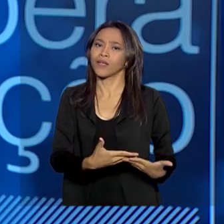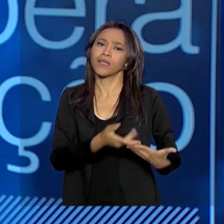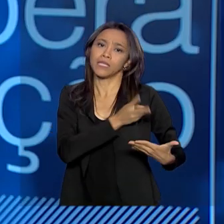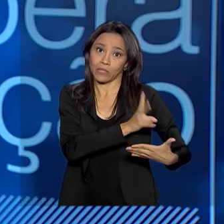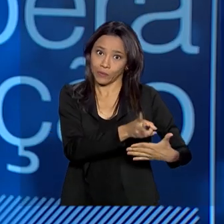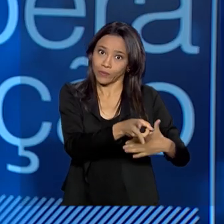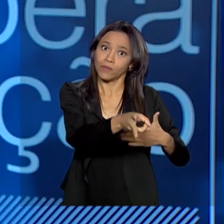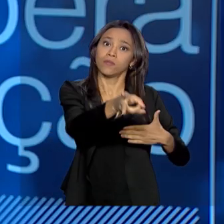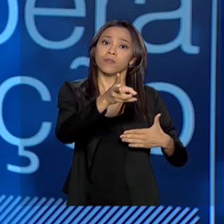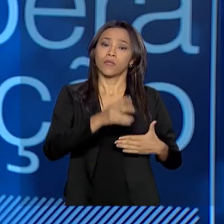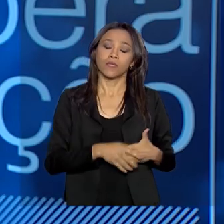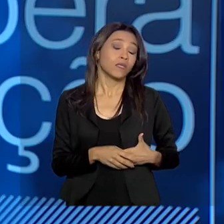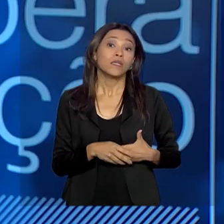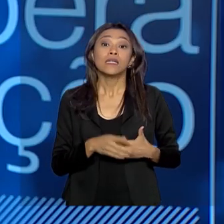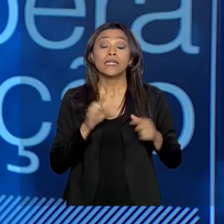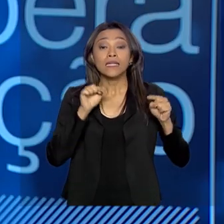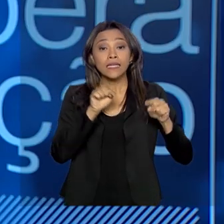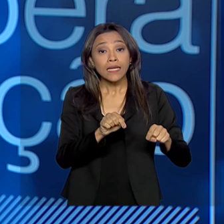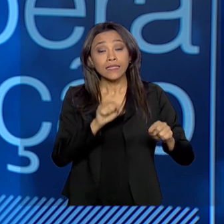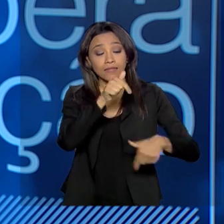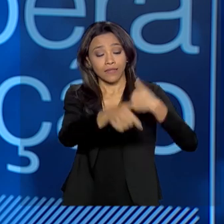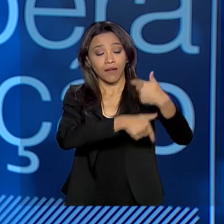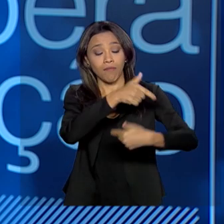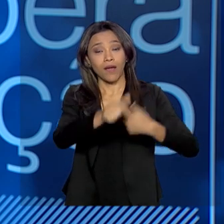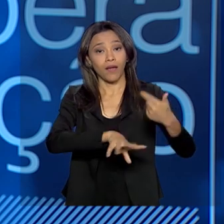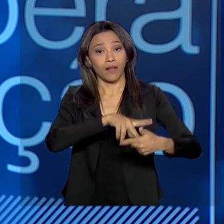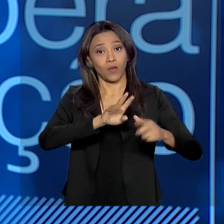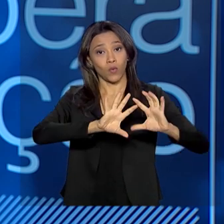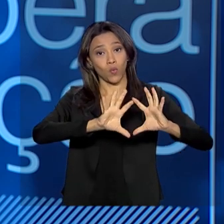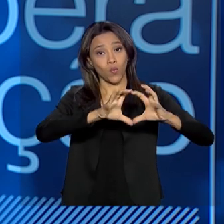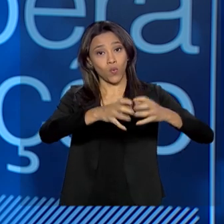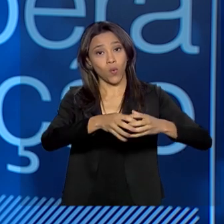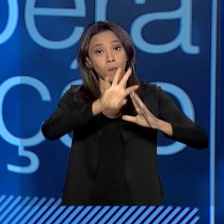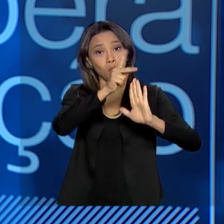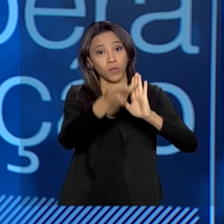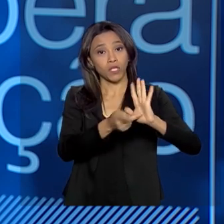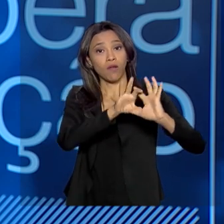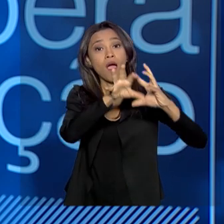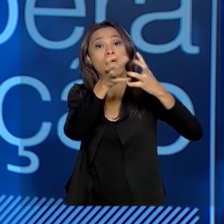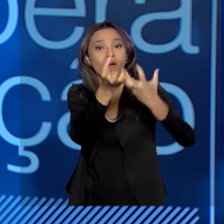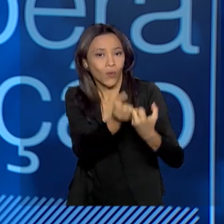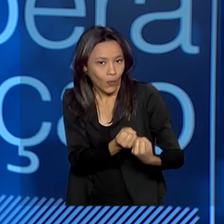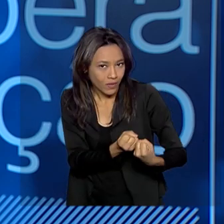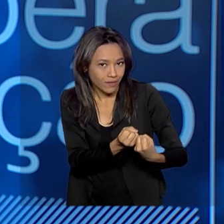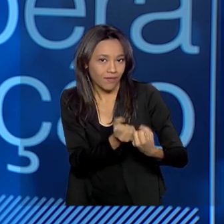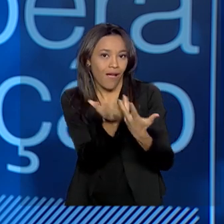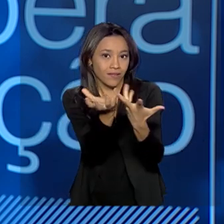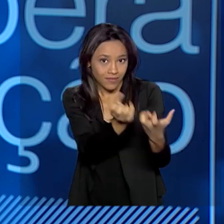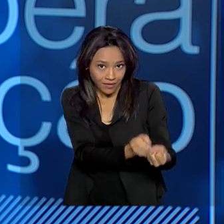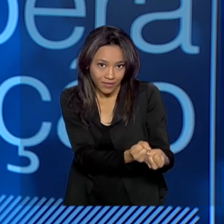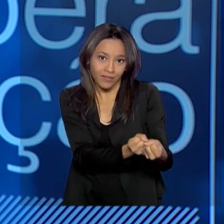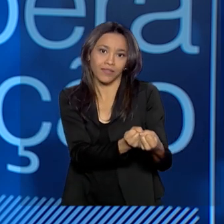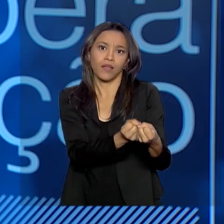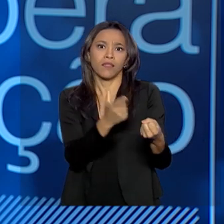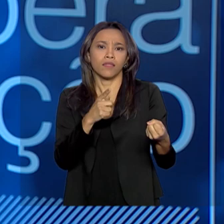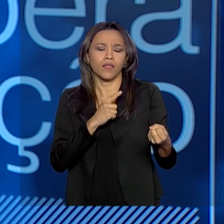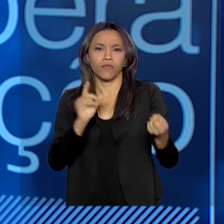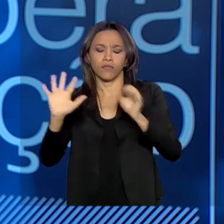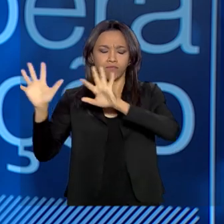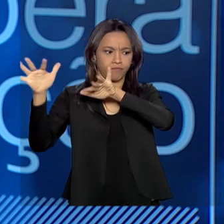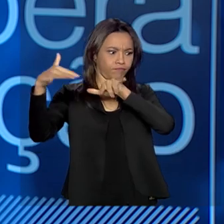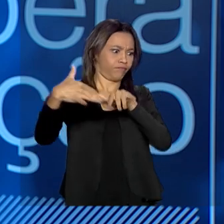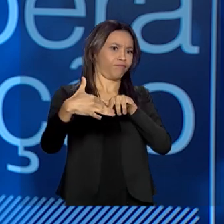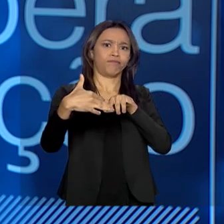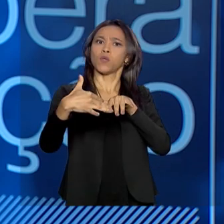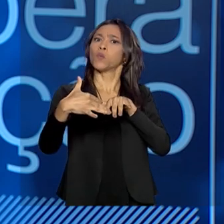histórico. E essa operação acolhida, ela obteve a atenção e o interesse